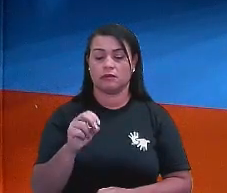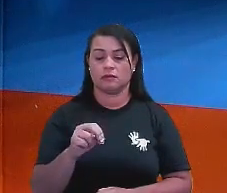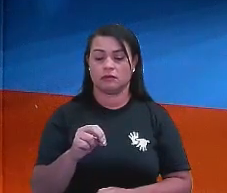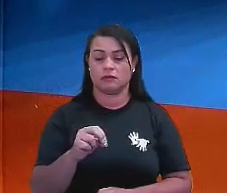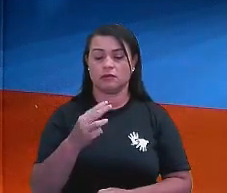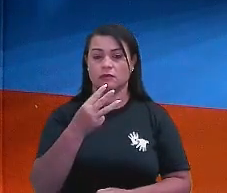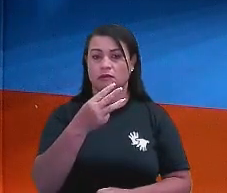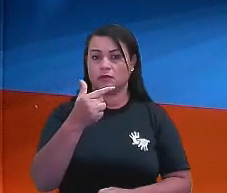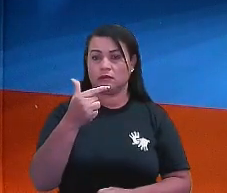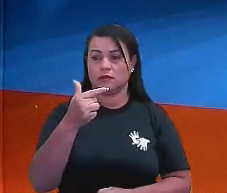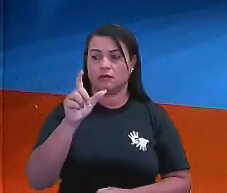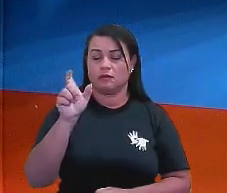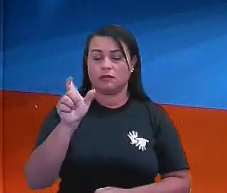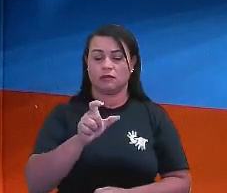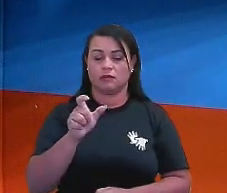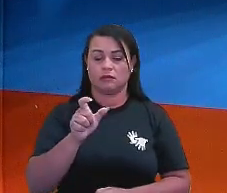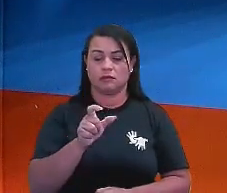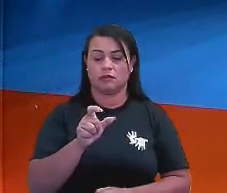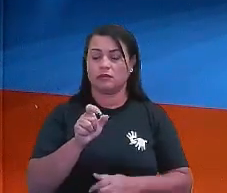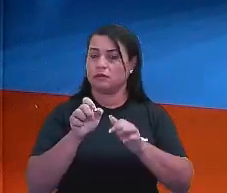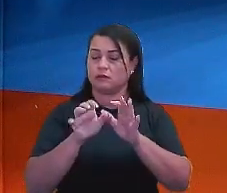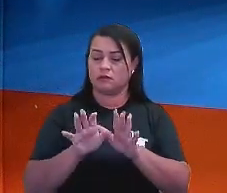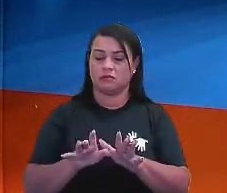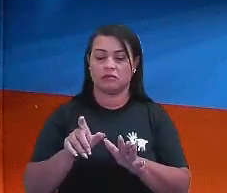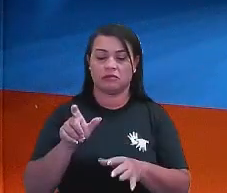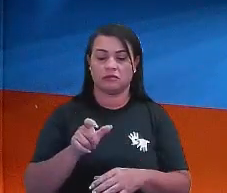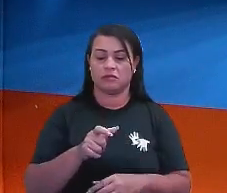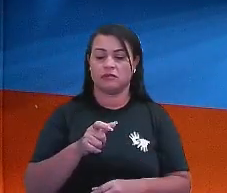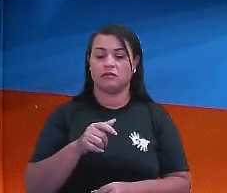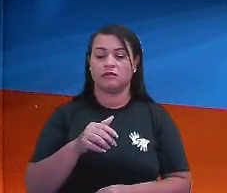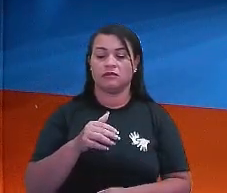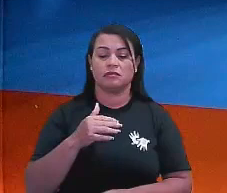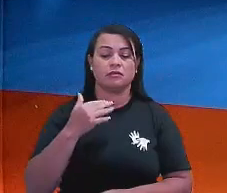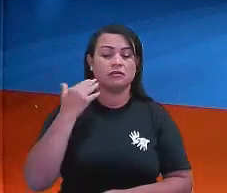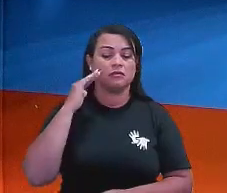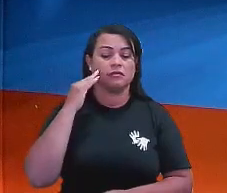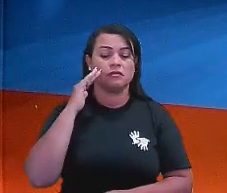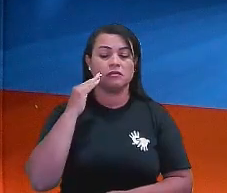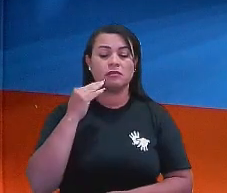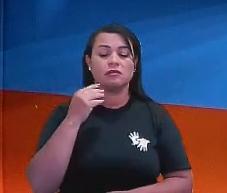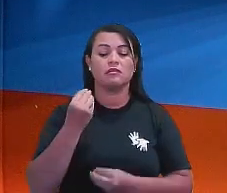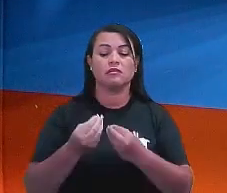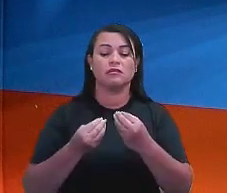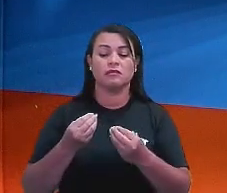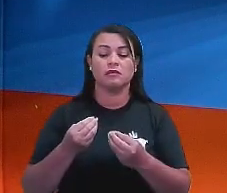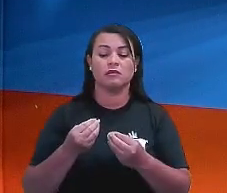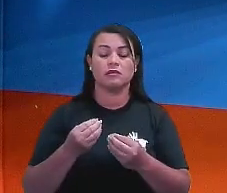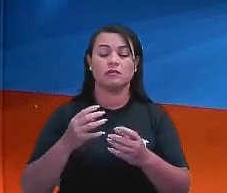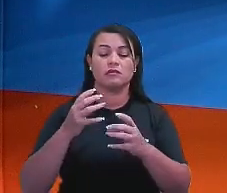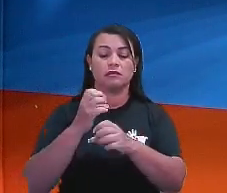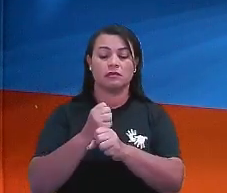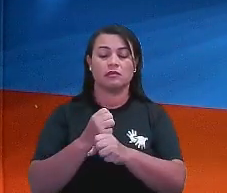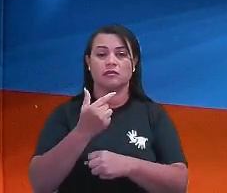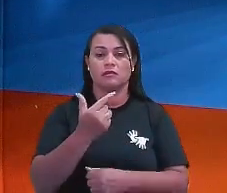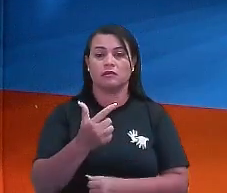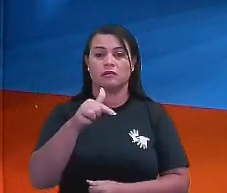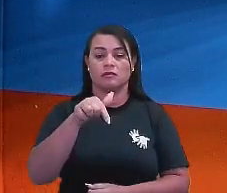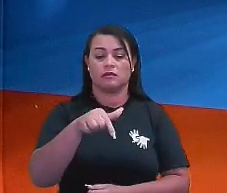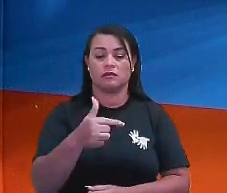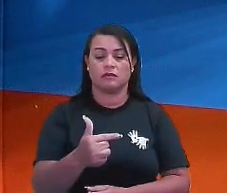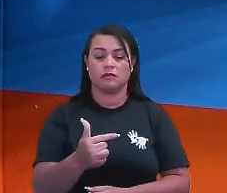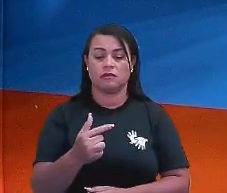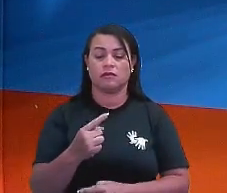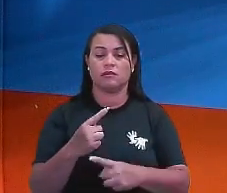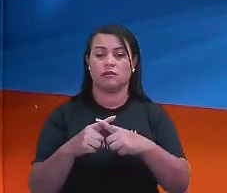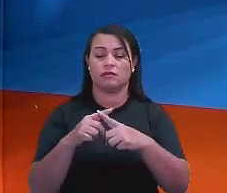32X permanece, porque eu quero descobrir quem é X. Eu não sei o valor, não posso multiplicar. Segura. E aí eu calculo 272 vezes